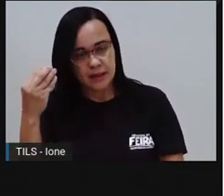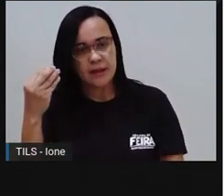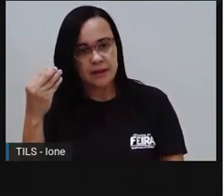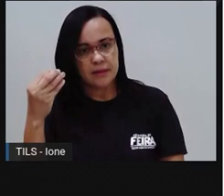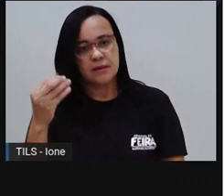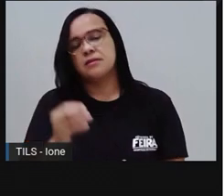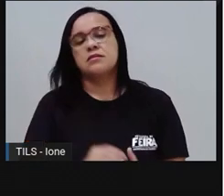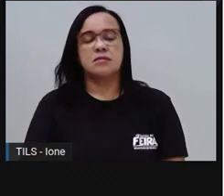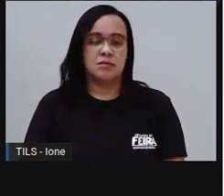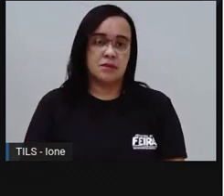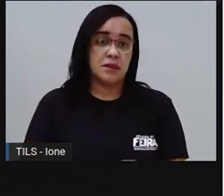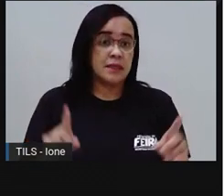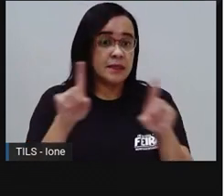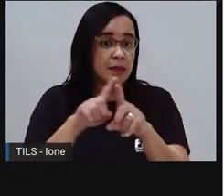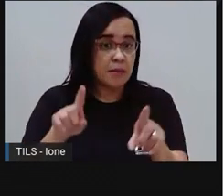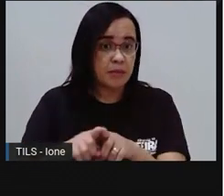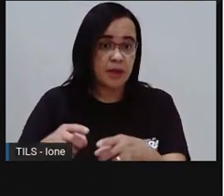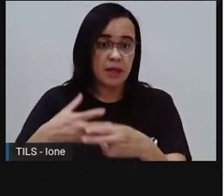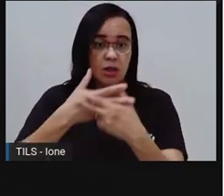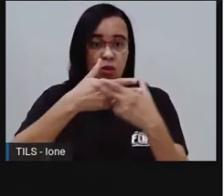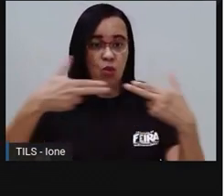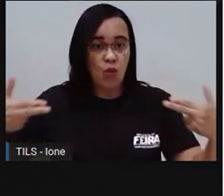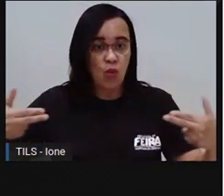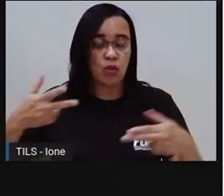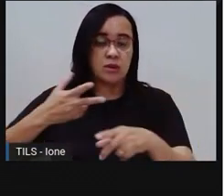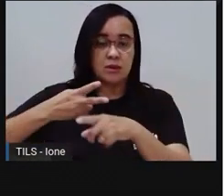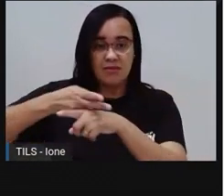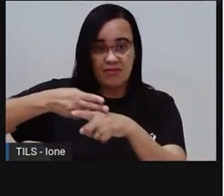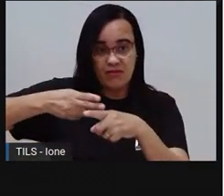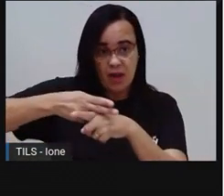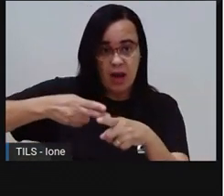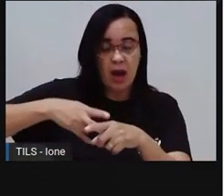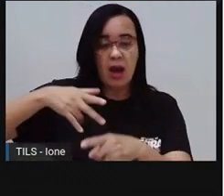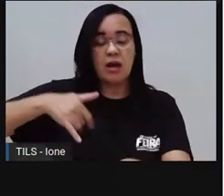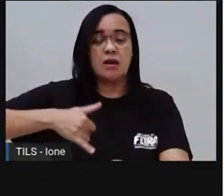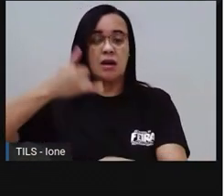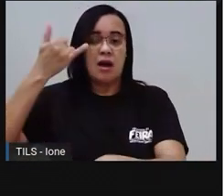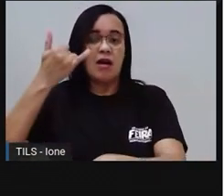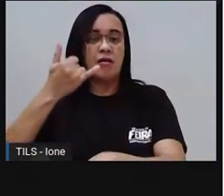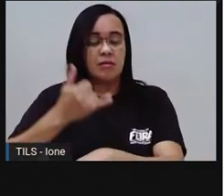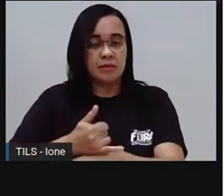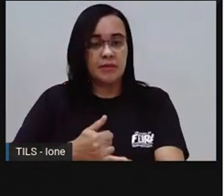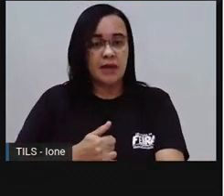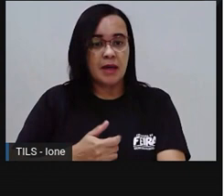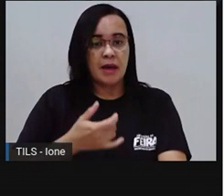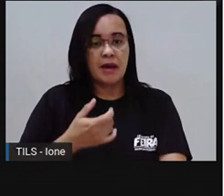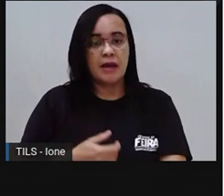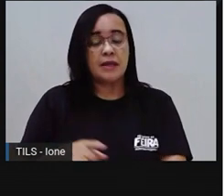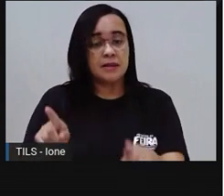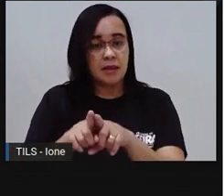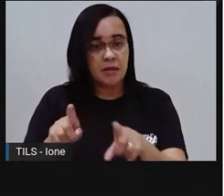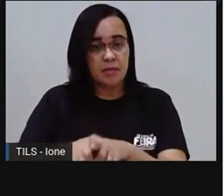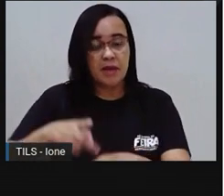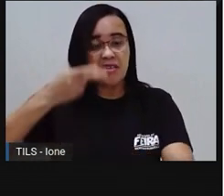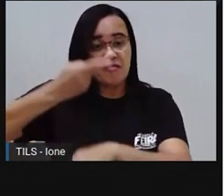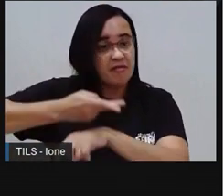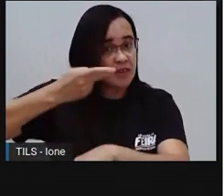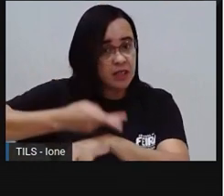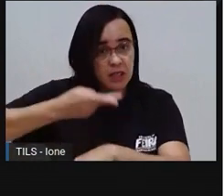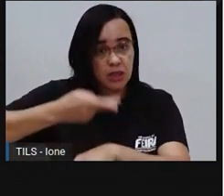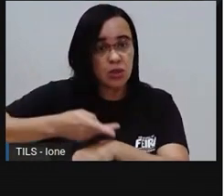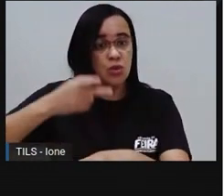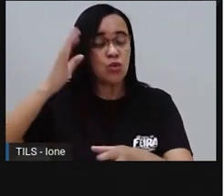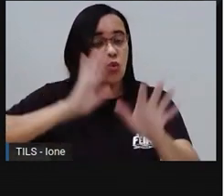objetos Corpantes Faca Vidro Tá bom? Gafo Então segundo ano Por favor Muito